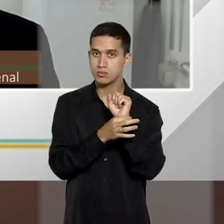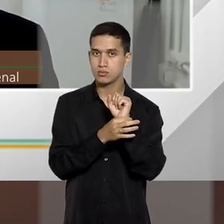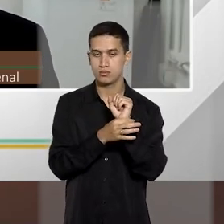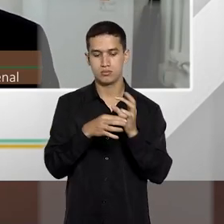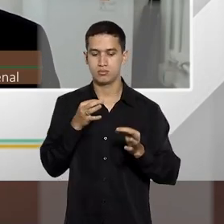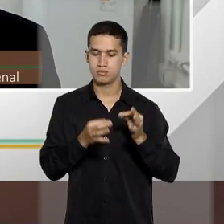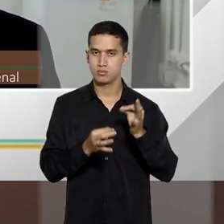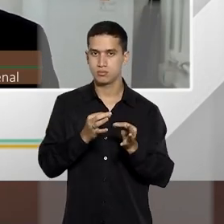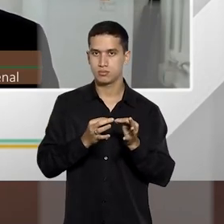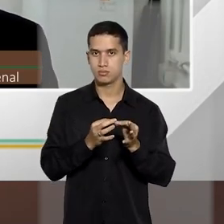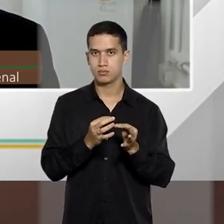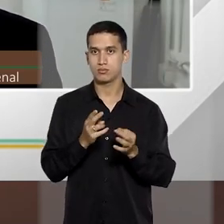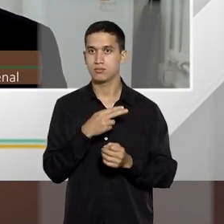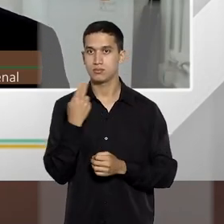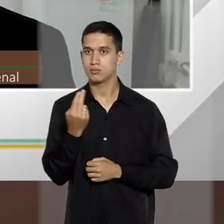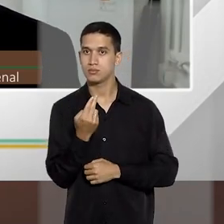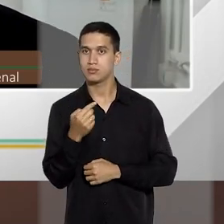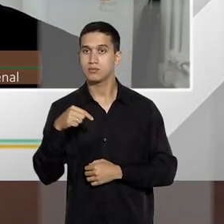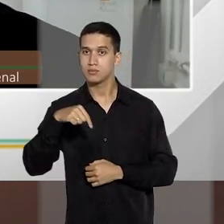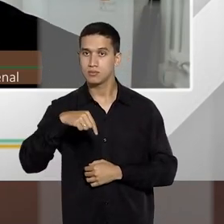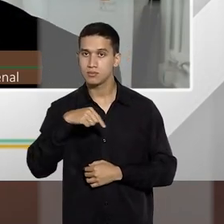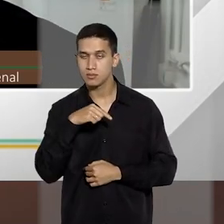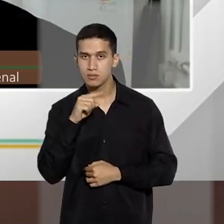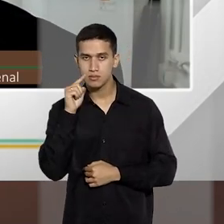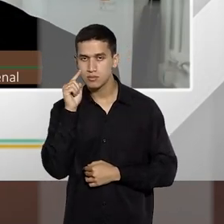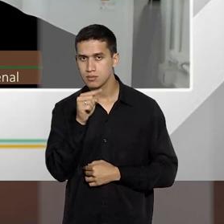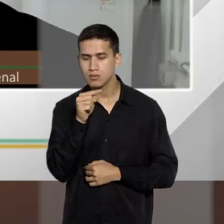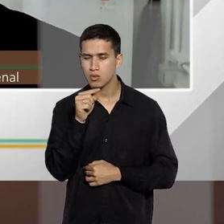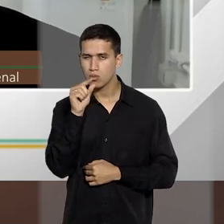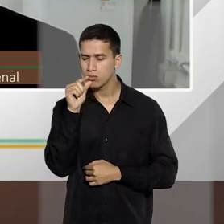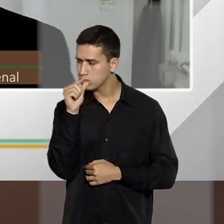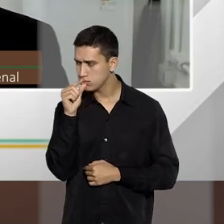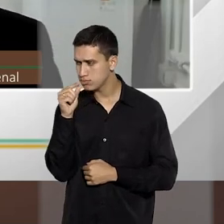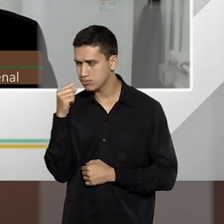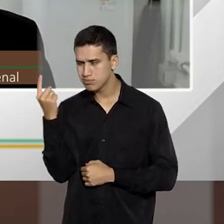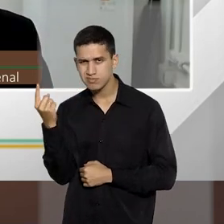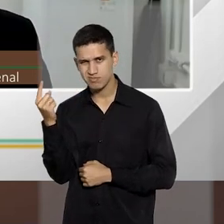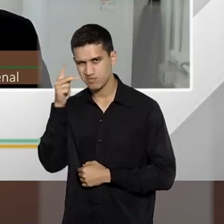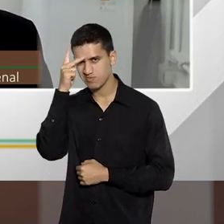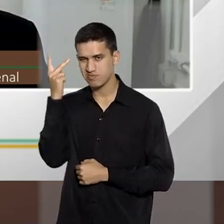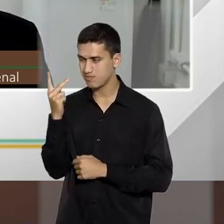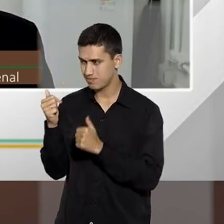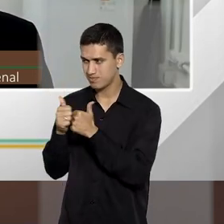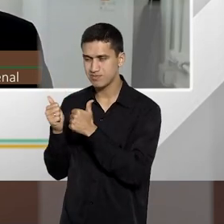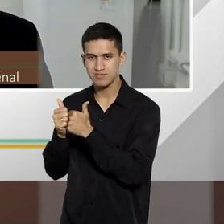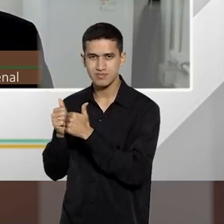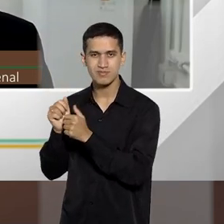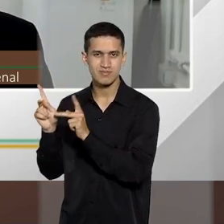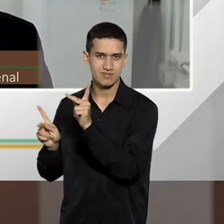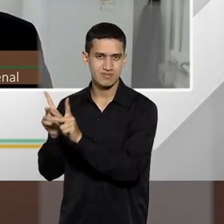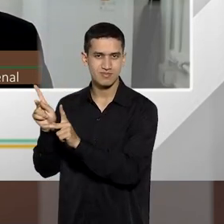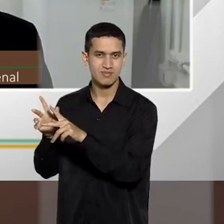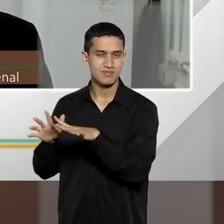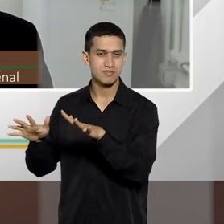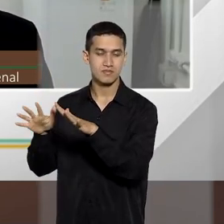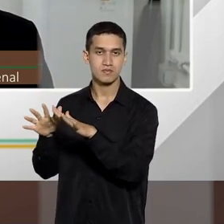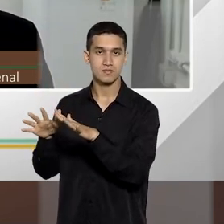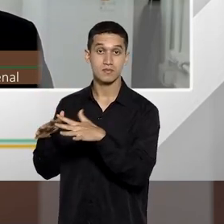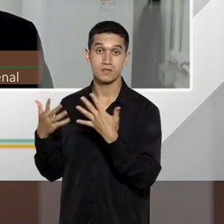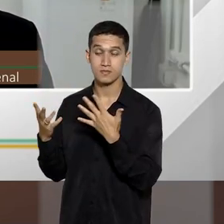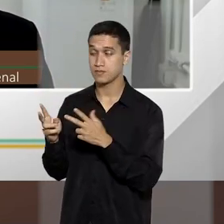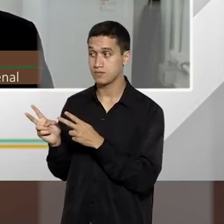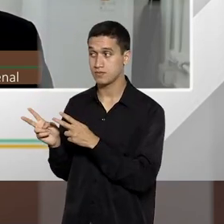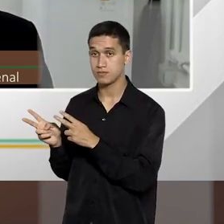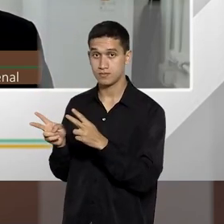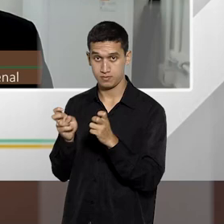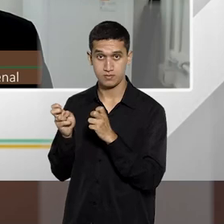que está na ponta aqui, que eu estou a poucos metros de mim aqui, a população, né? Então, assim, a gente percebe que